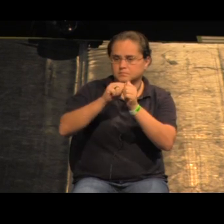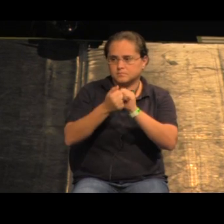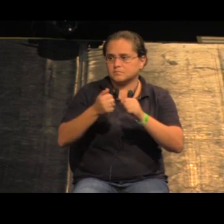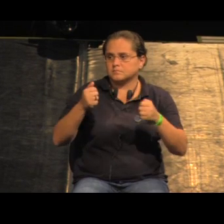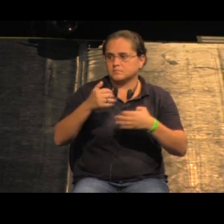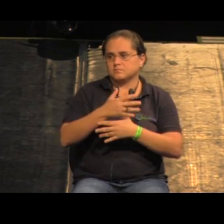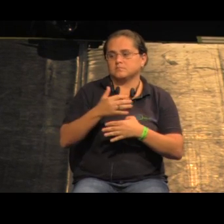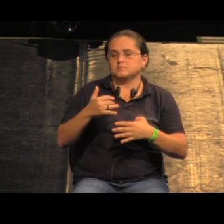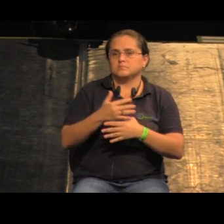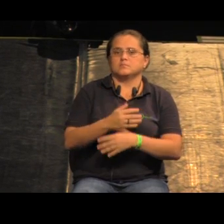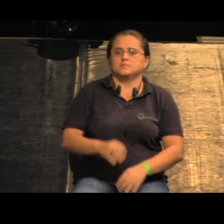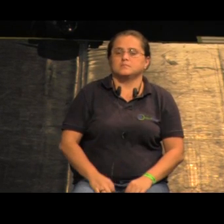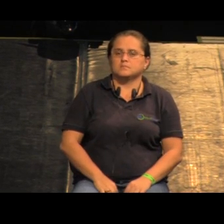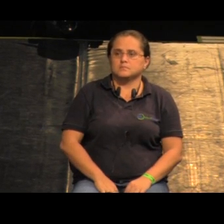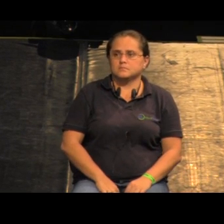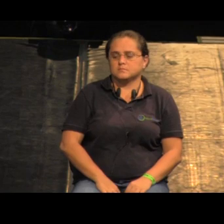urbana